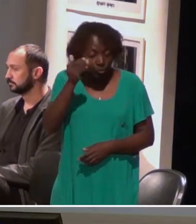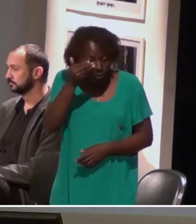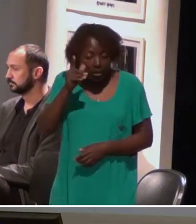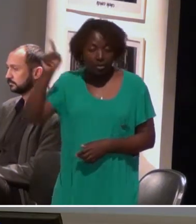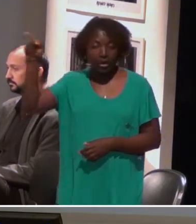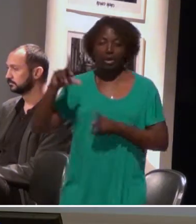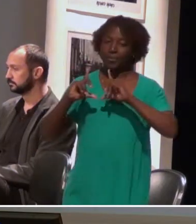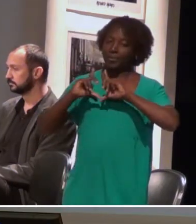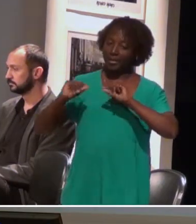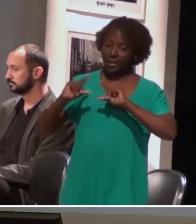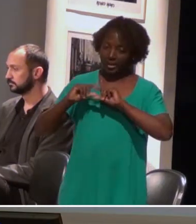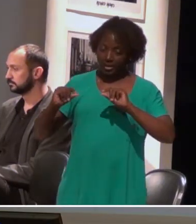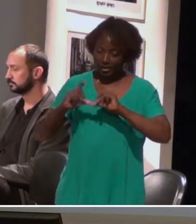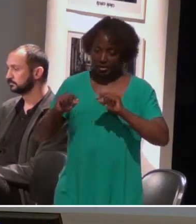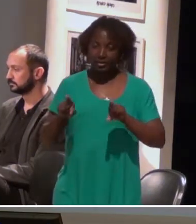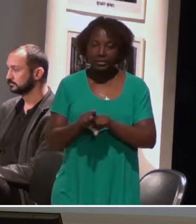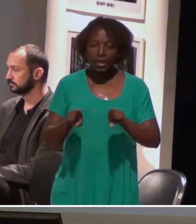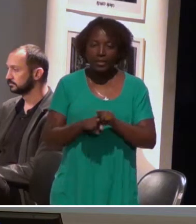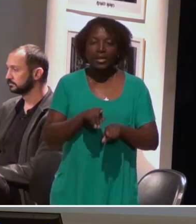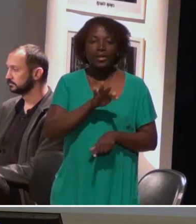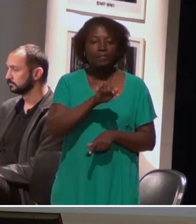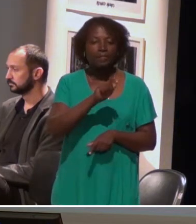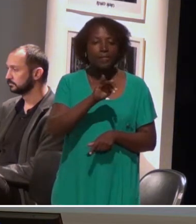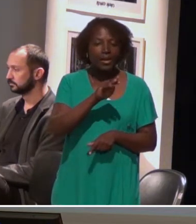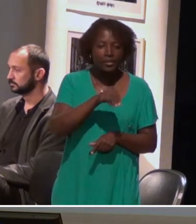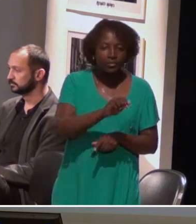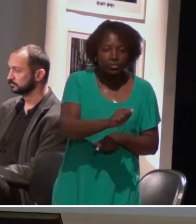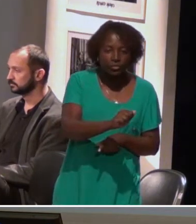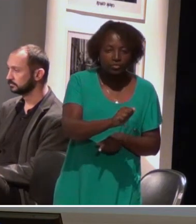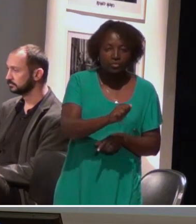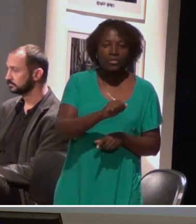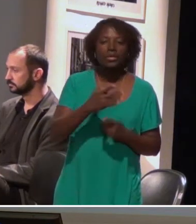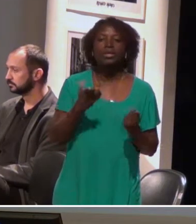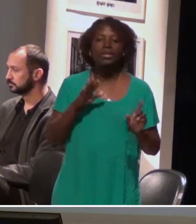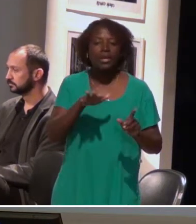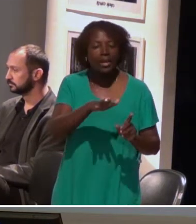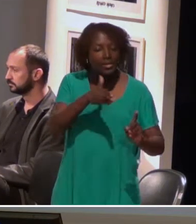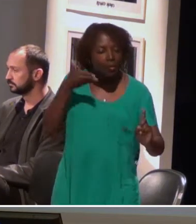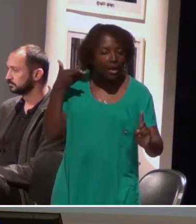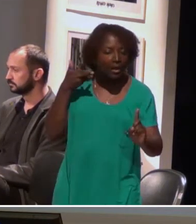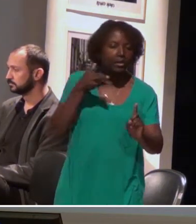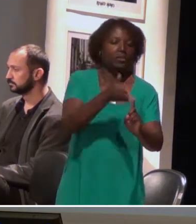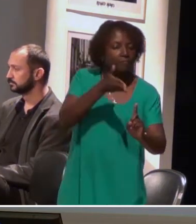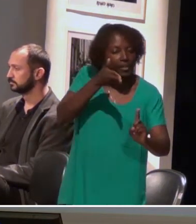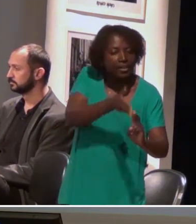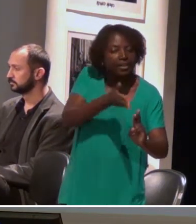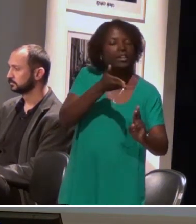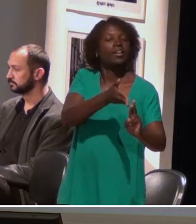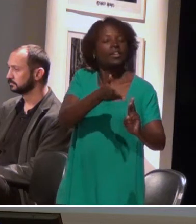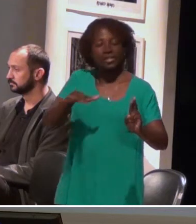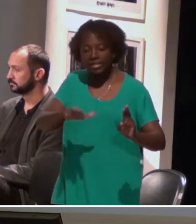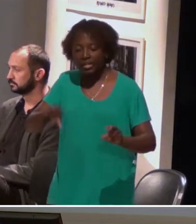também temos a Fatima Kader, Nascimento, que é uma referência na área de surdo-cegueira, e nós temos vários surdos